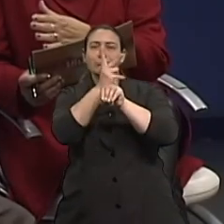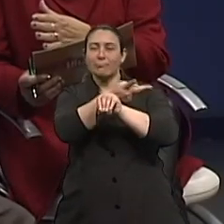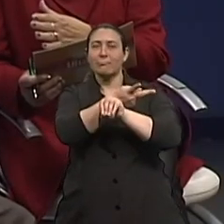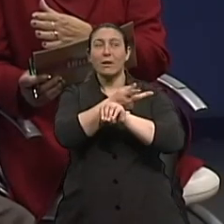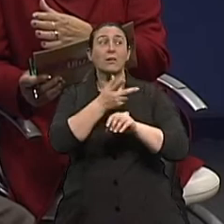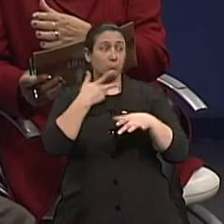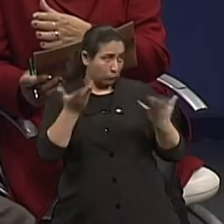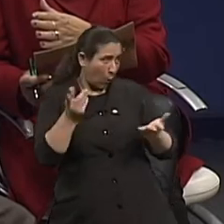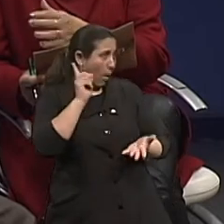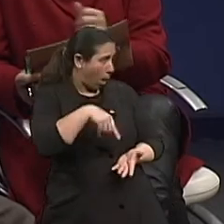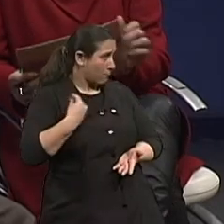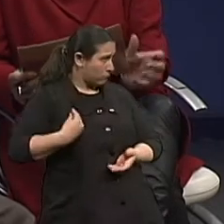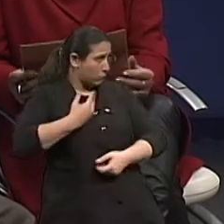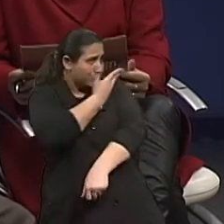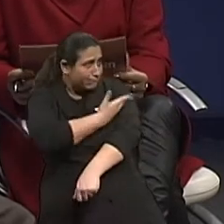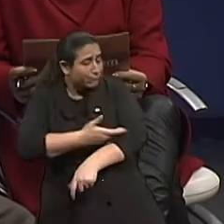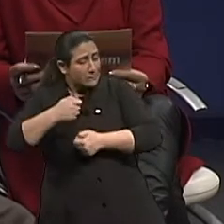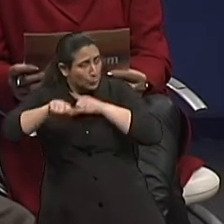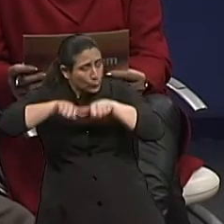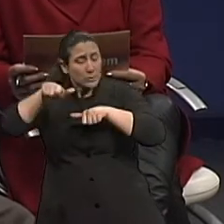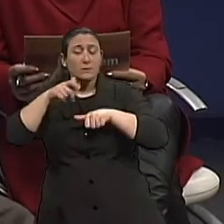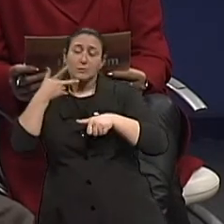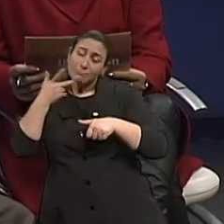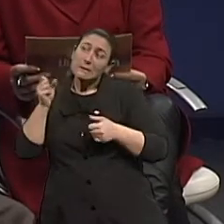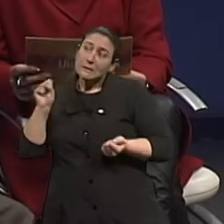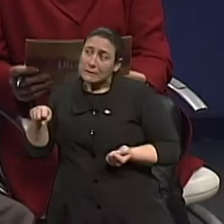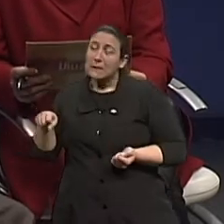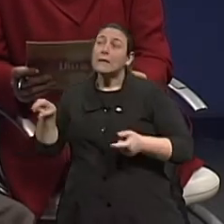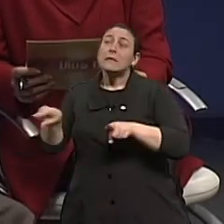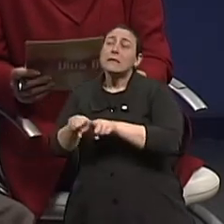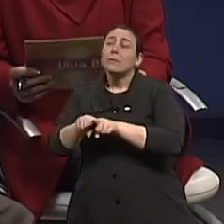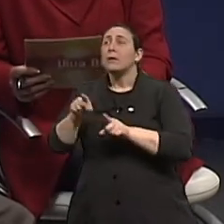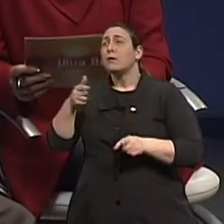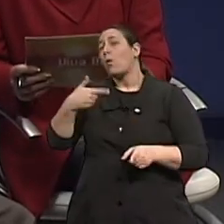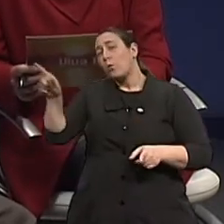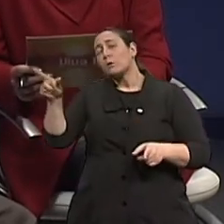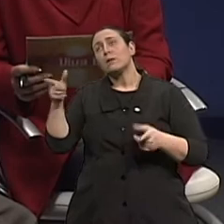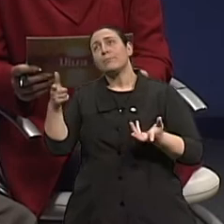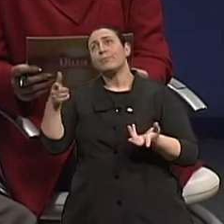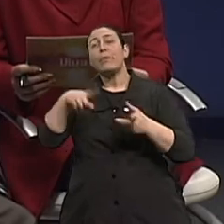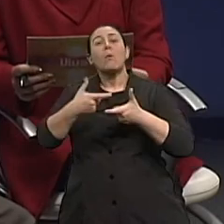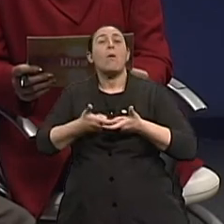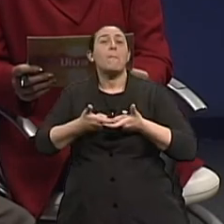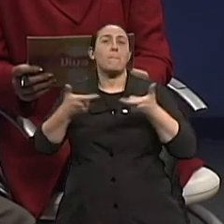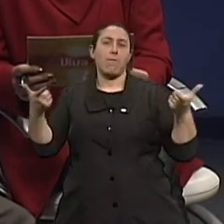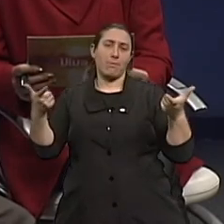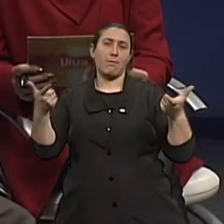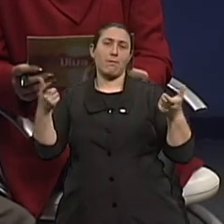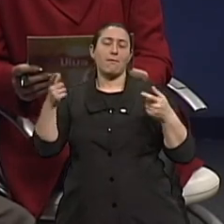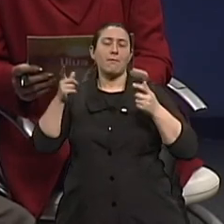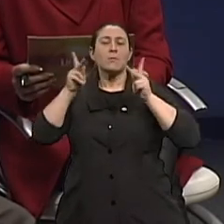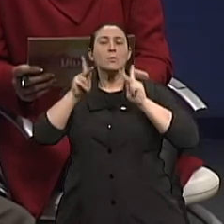de vida. Entre isto, também vem, no mesmo sentido, o aumento do consumo de